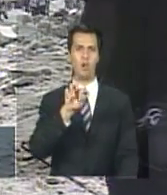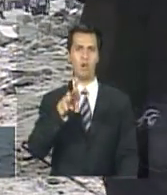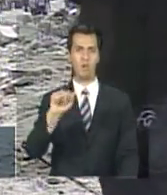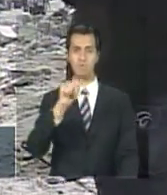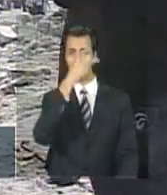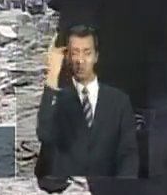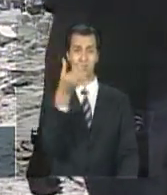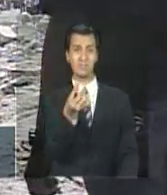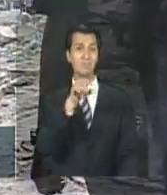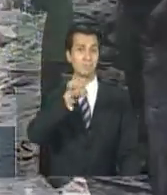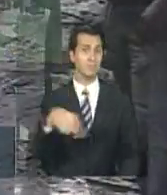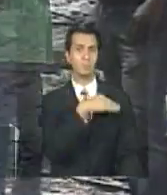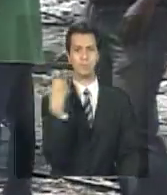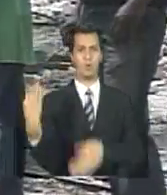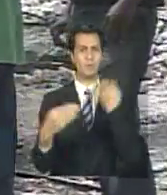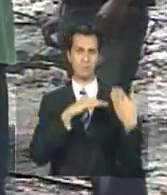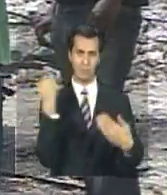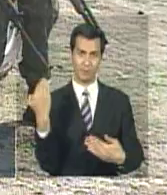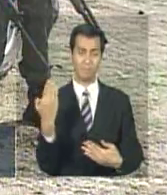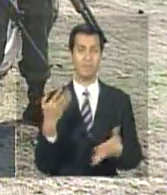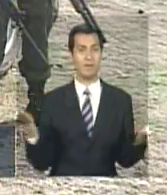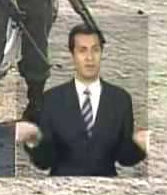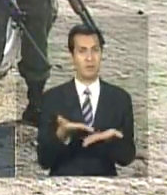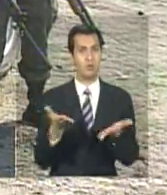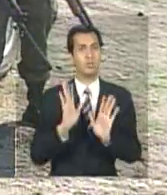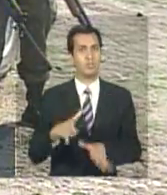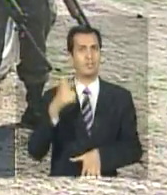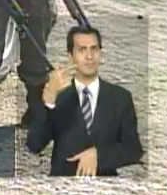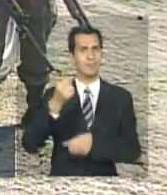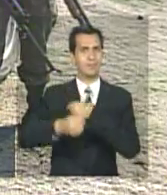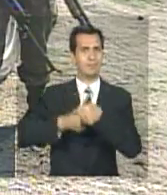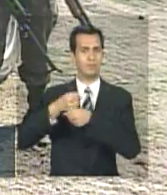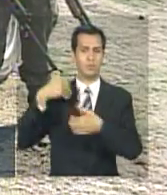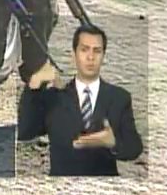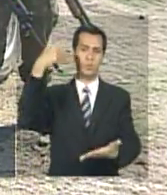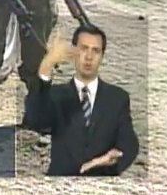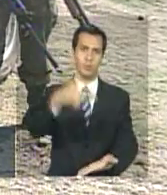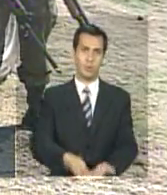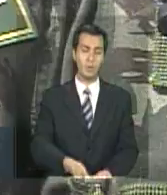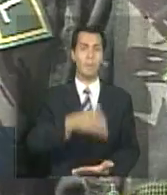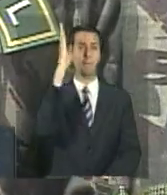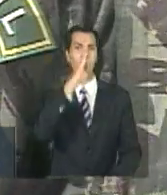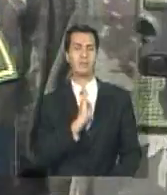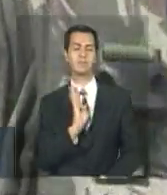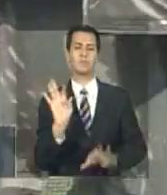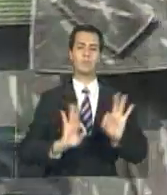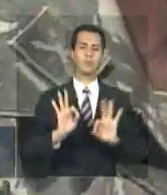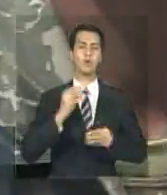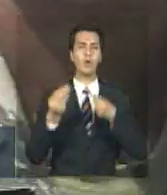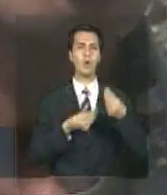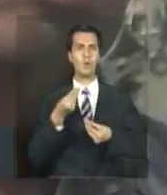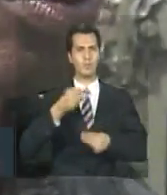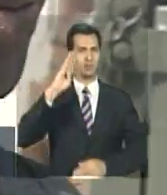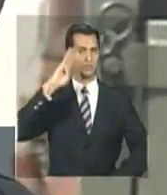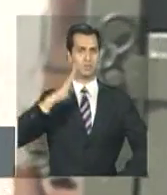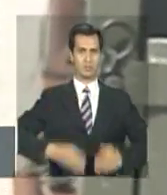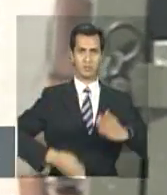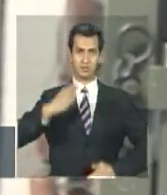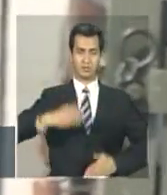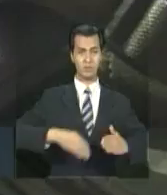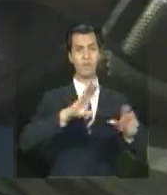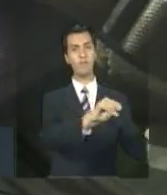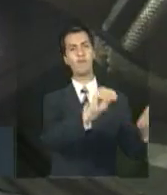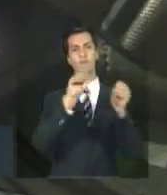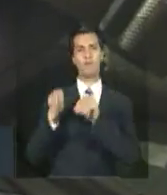Agora, sete anos depois, o Brasil planeja a retirada das tropas da Missão de Paz da ONU no Haiti. De